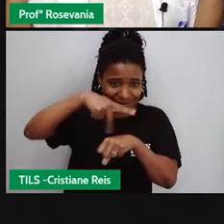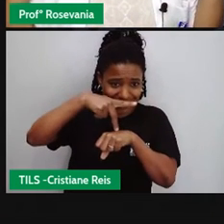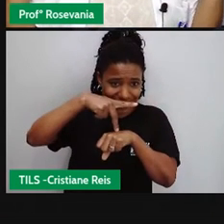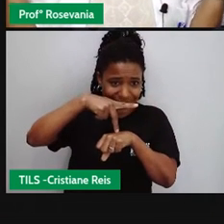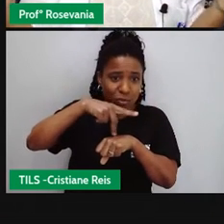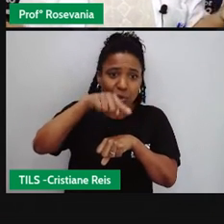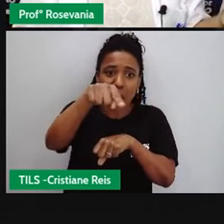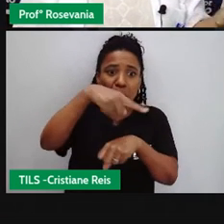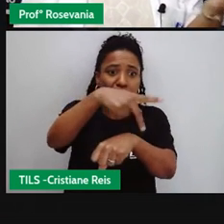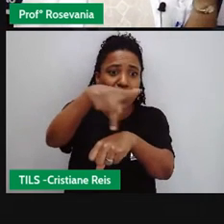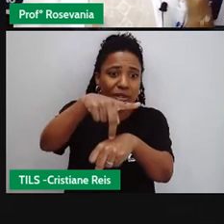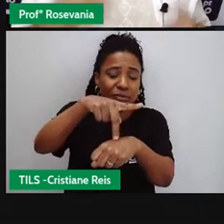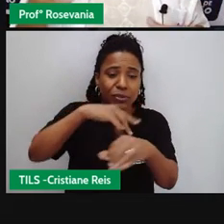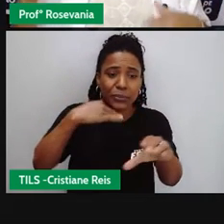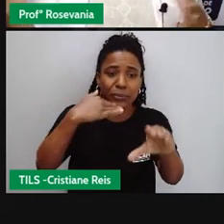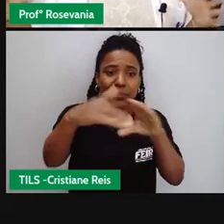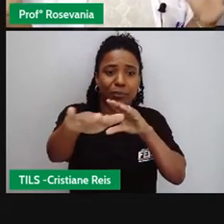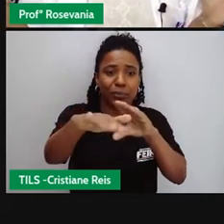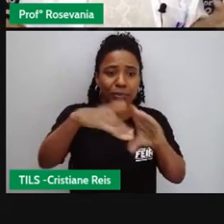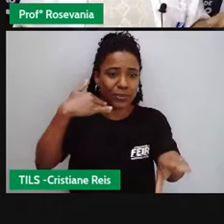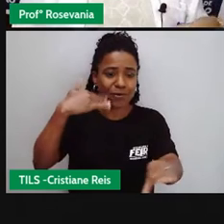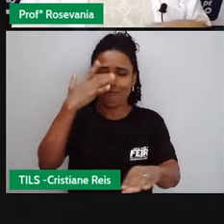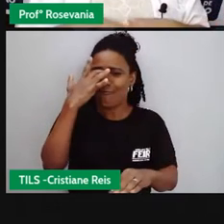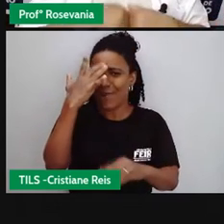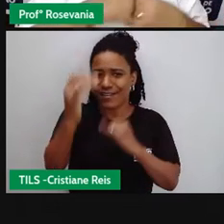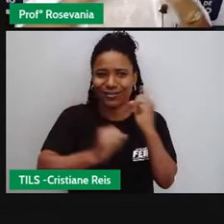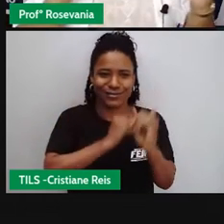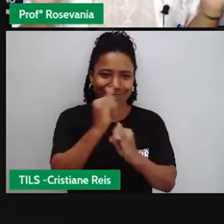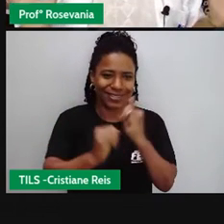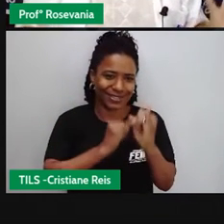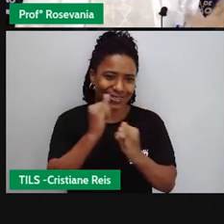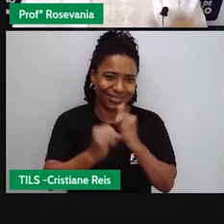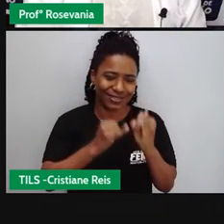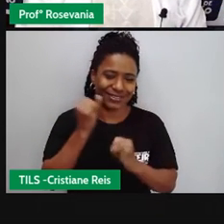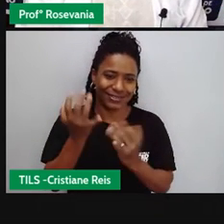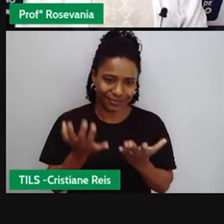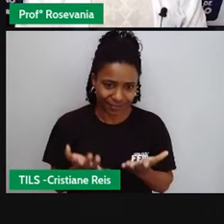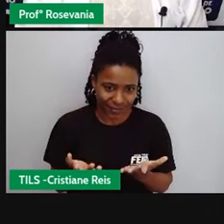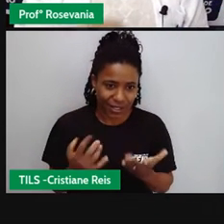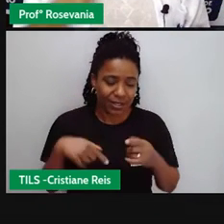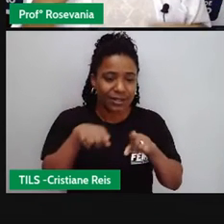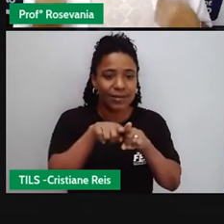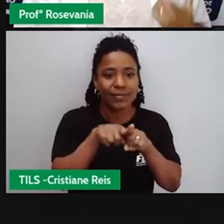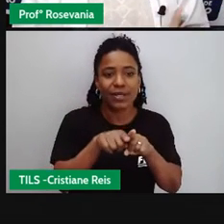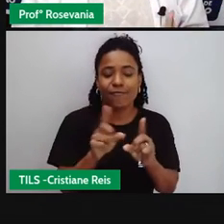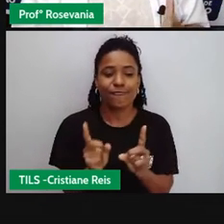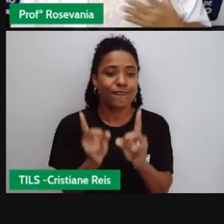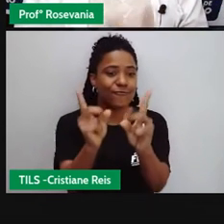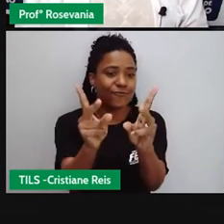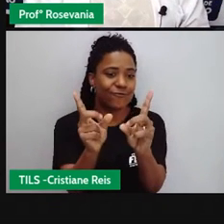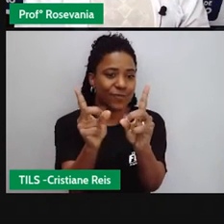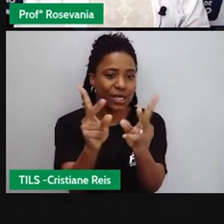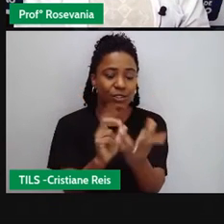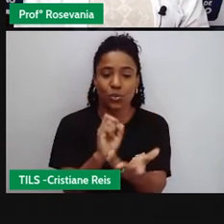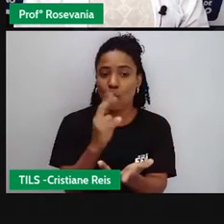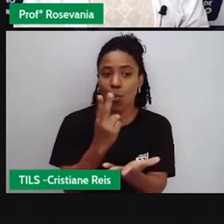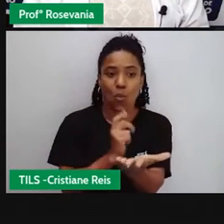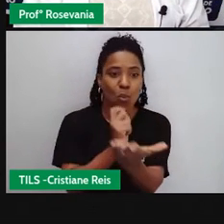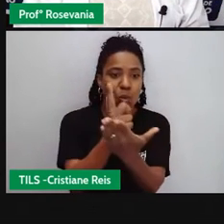que ela favorece a compra e venda de mercadorias nos mais diversos tipos de sites que a gente tem, então, desenvolve, né,